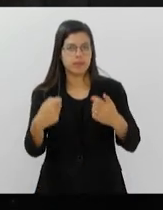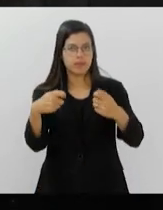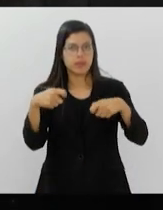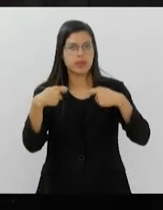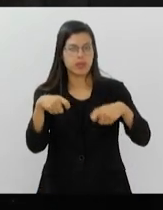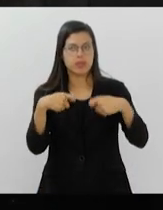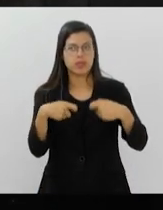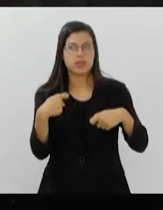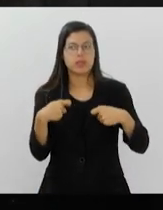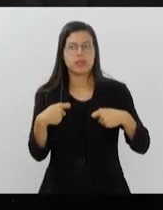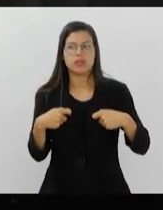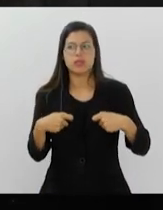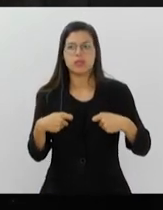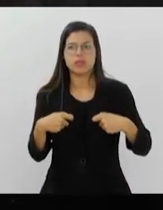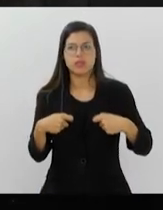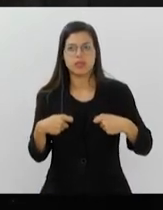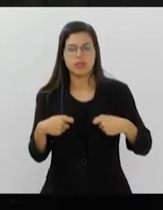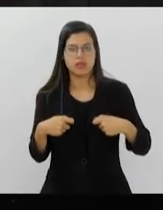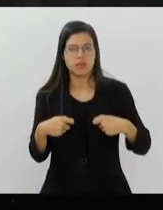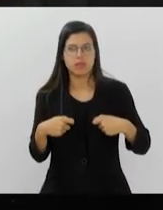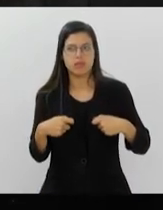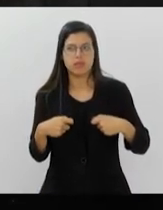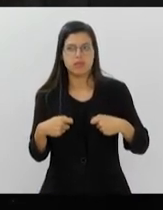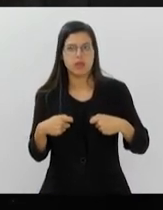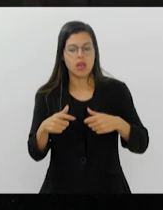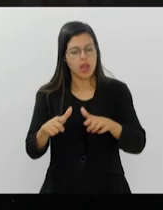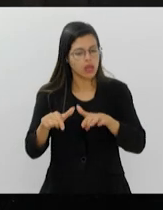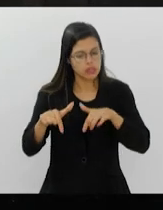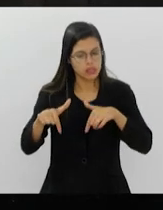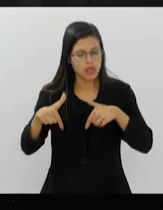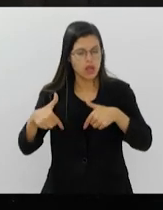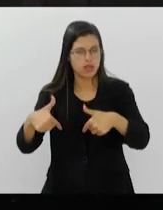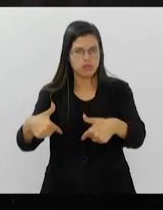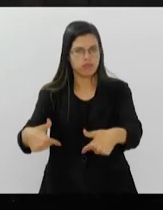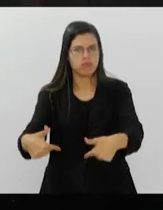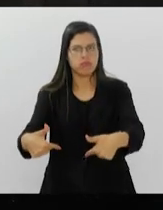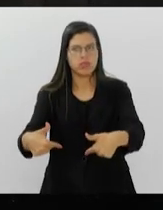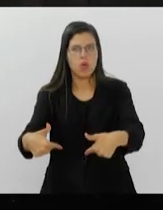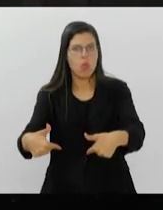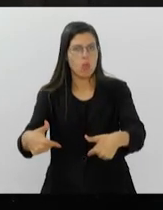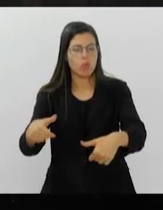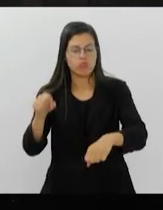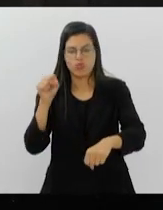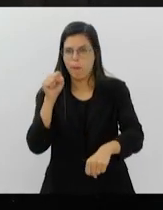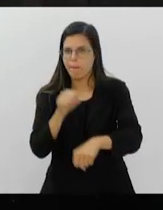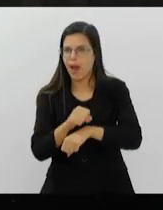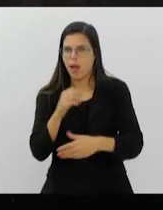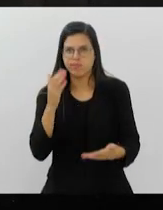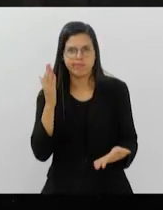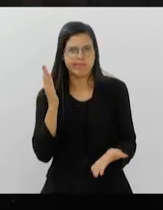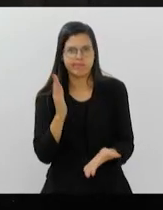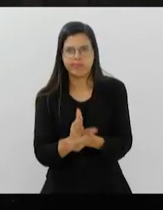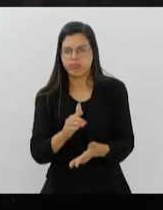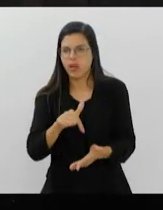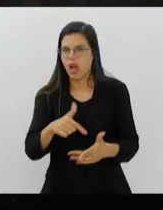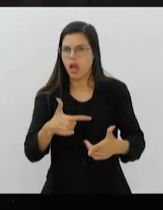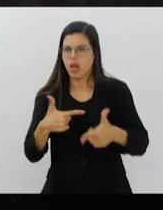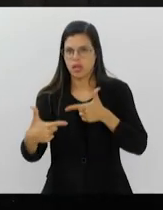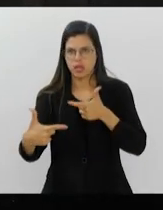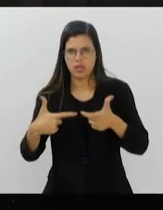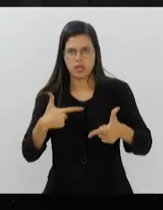esse caminho do cessar-fogo para depois